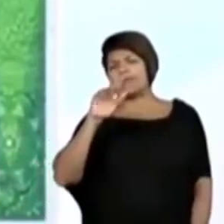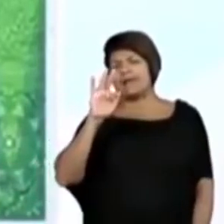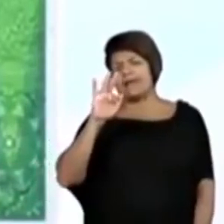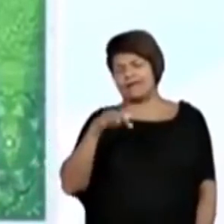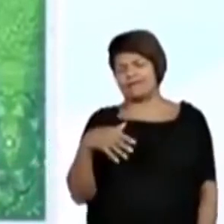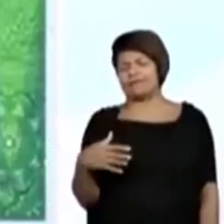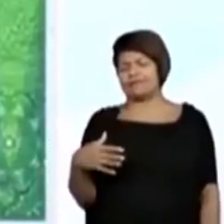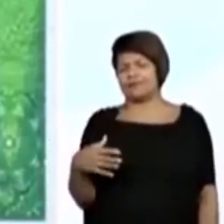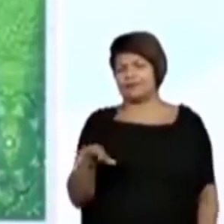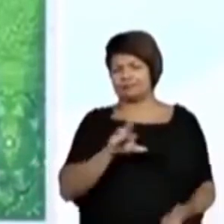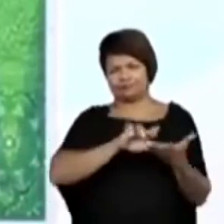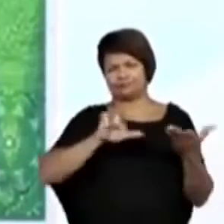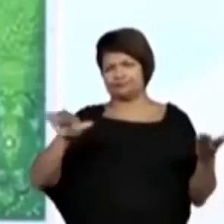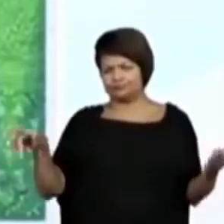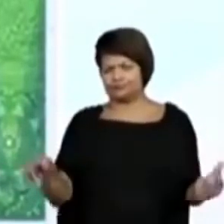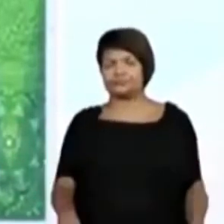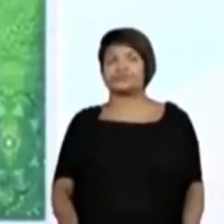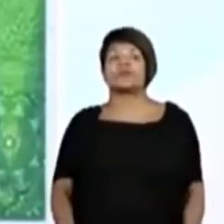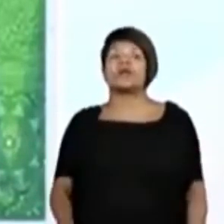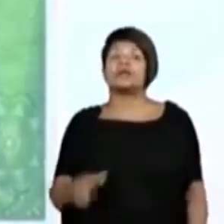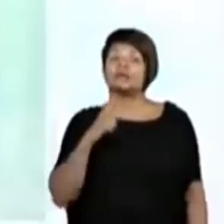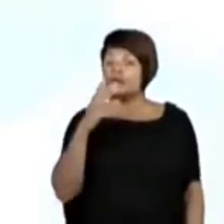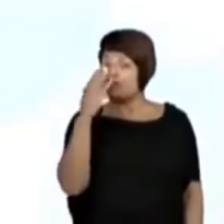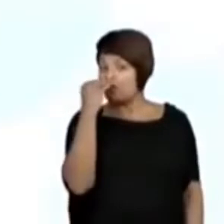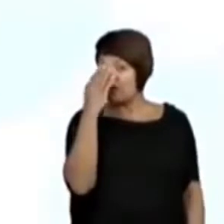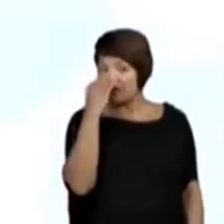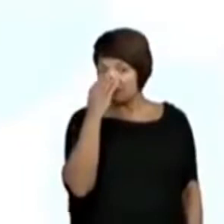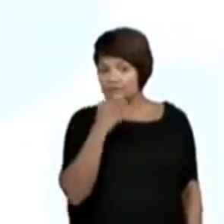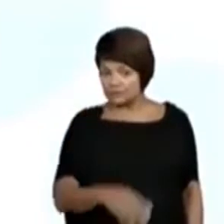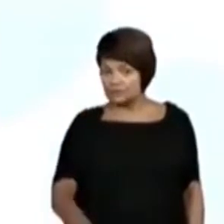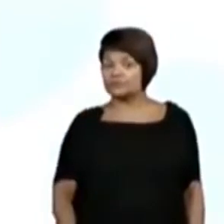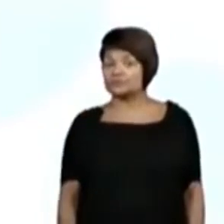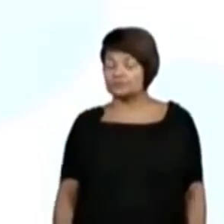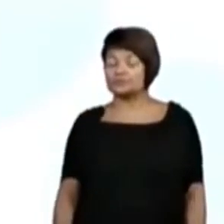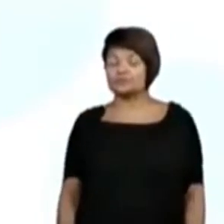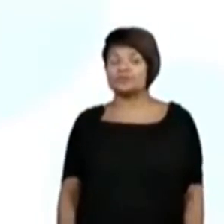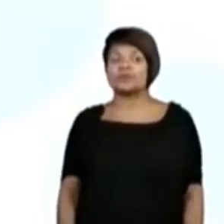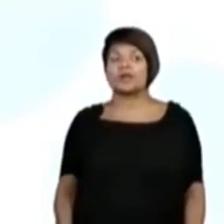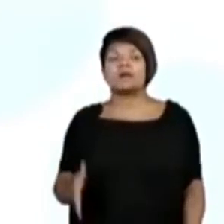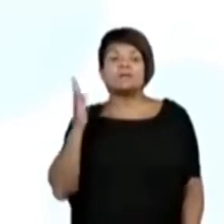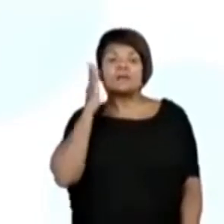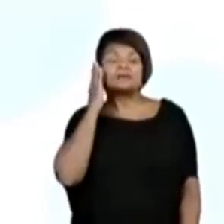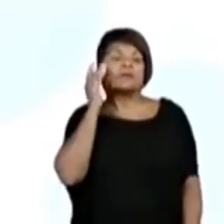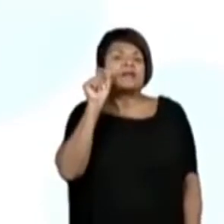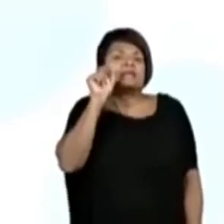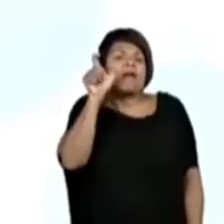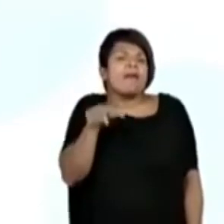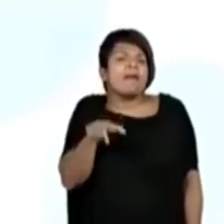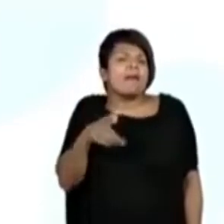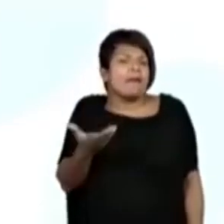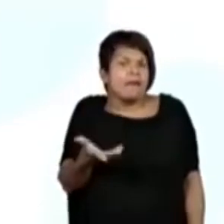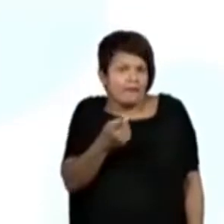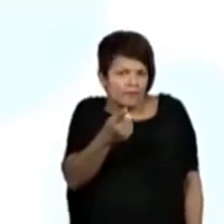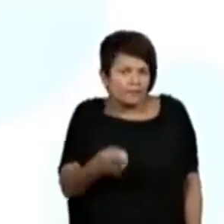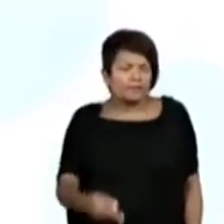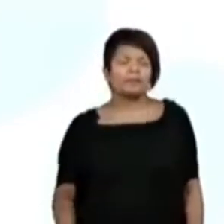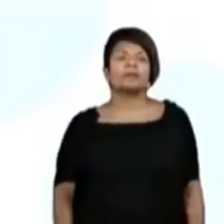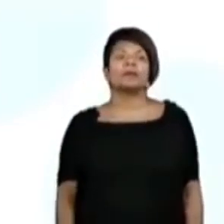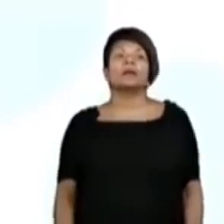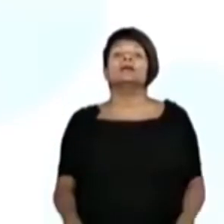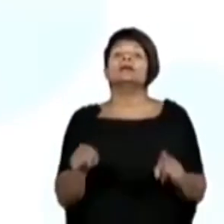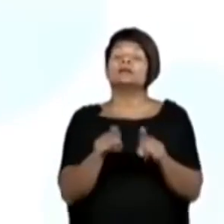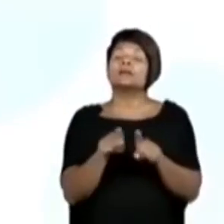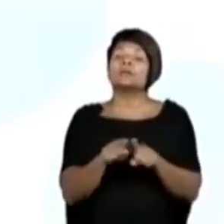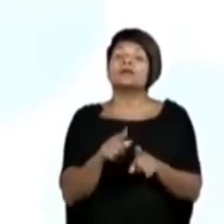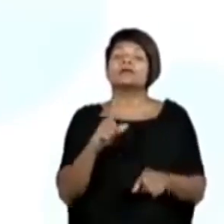documentos. Tem a sua foto, pra saber quem você é. E